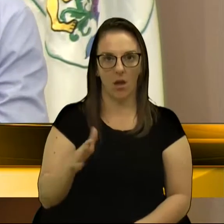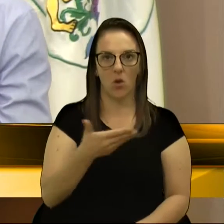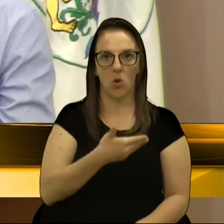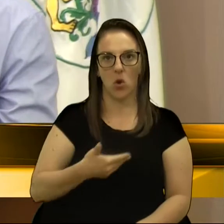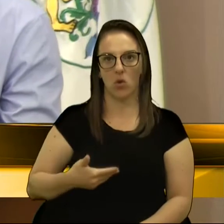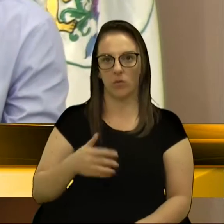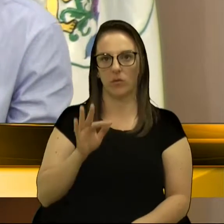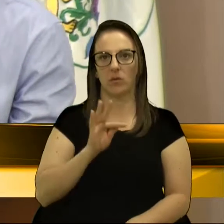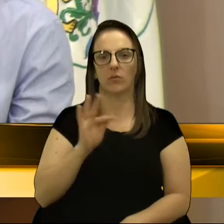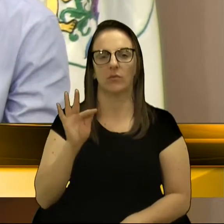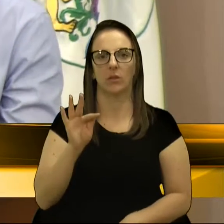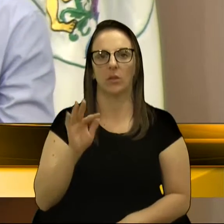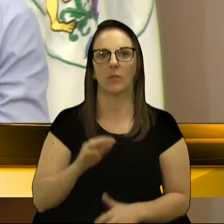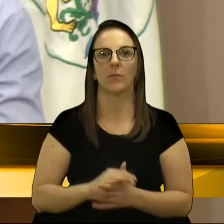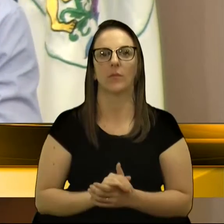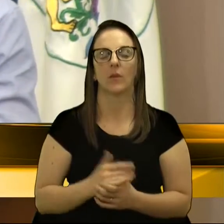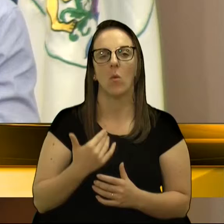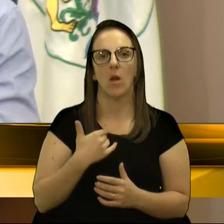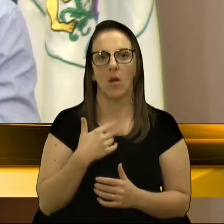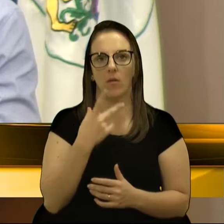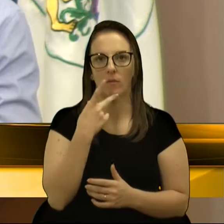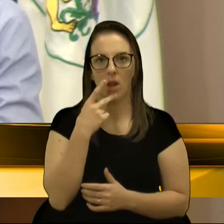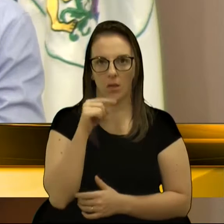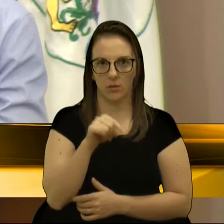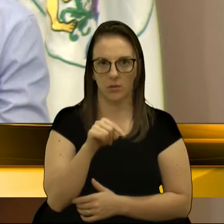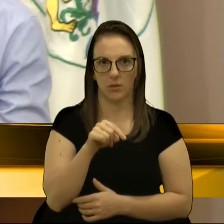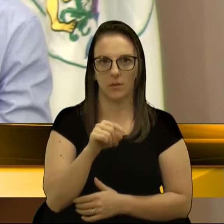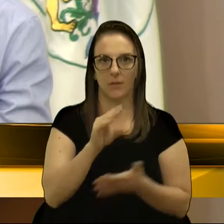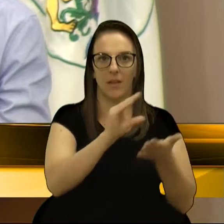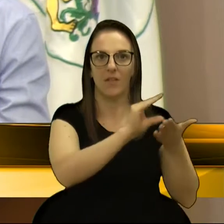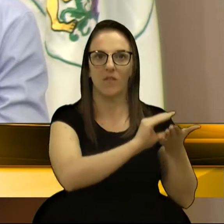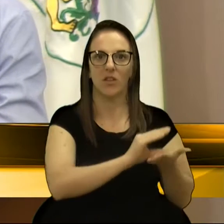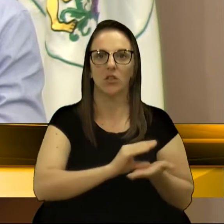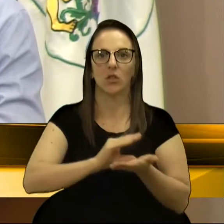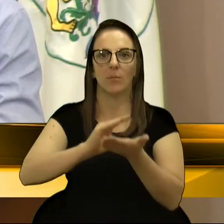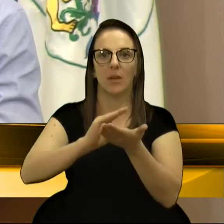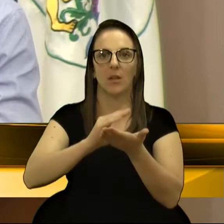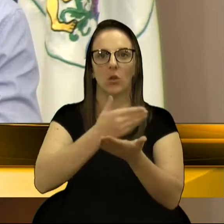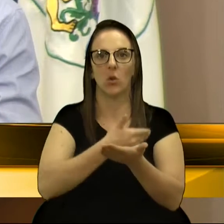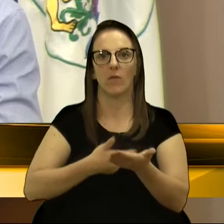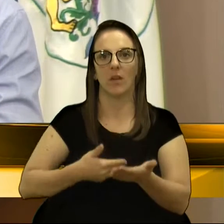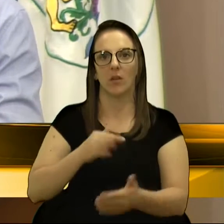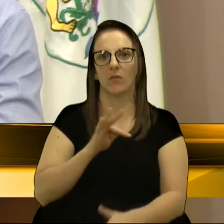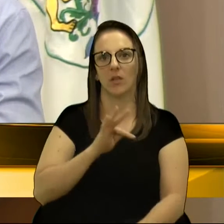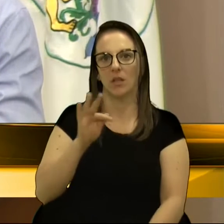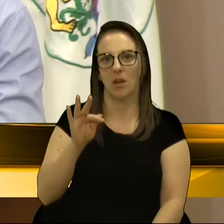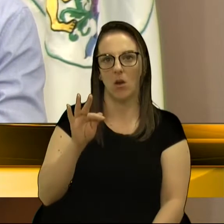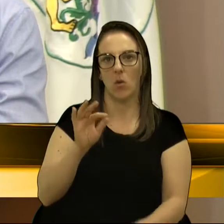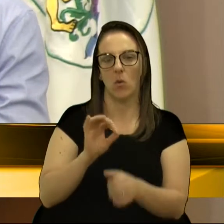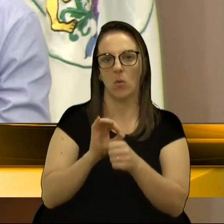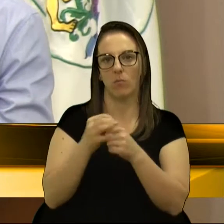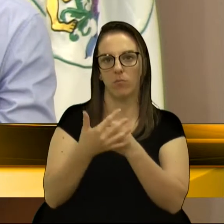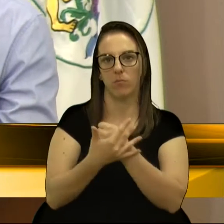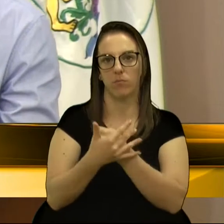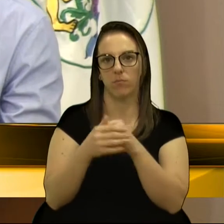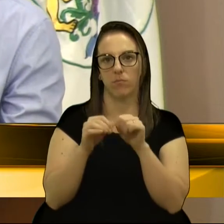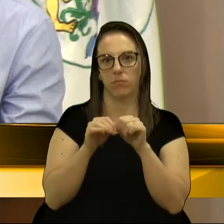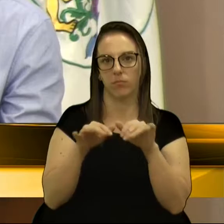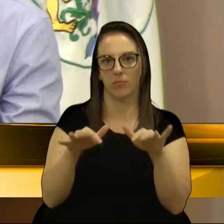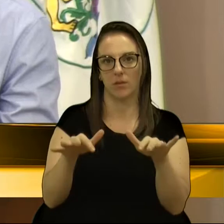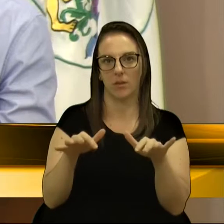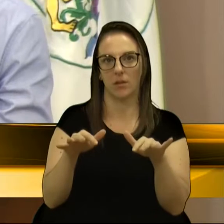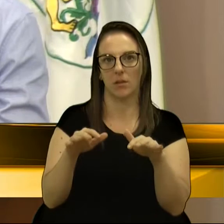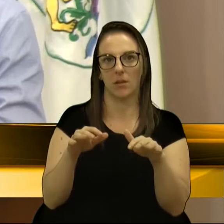Então, eu trago aqui para que todos saibam que os investimentos do governo federal em Caxias do Sul durante a pandemia, matéria de